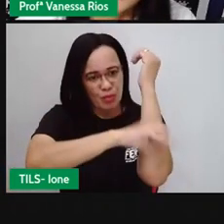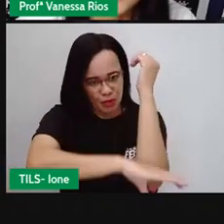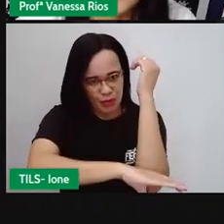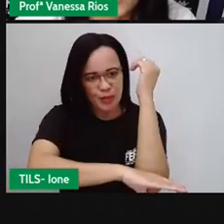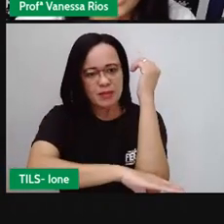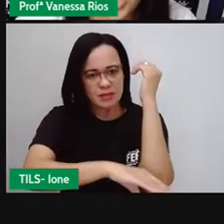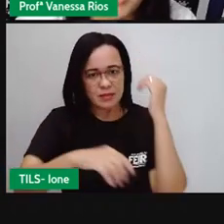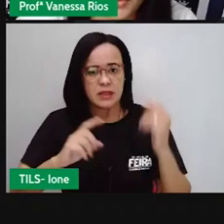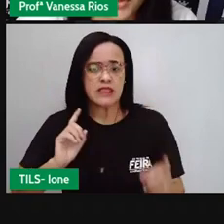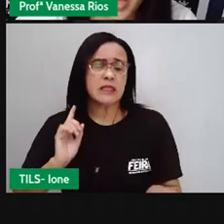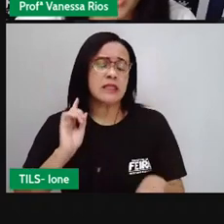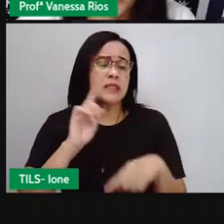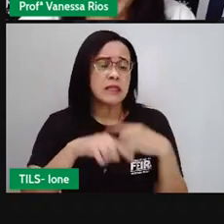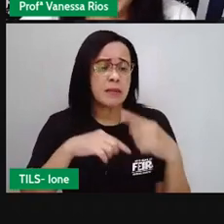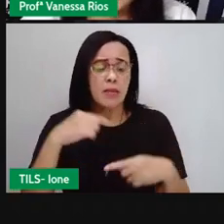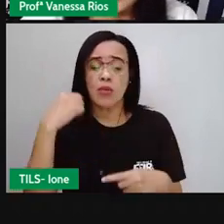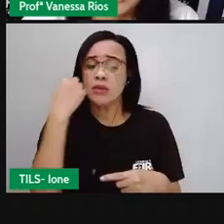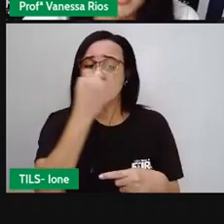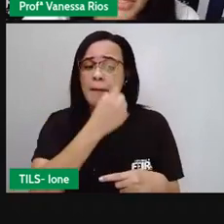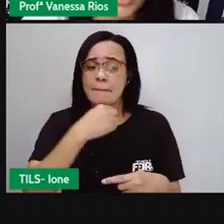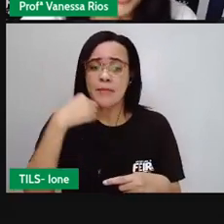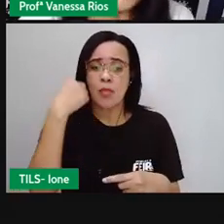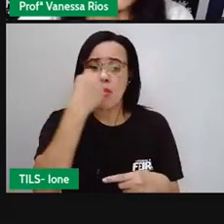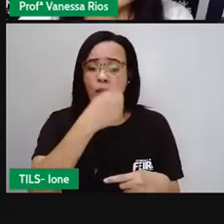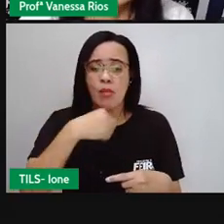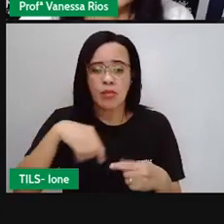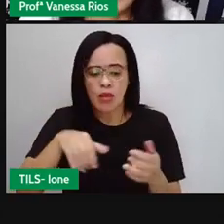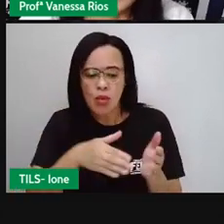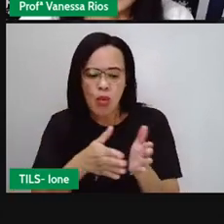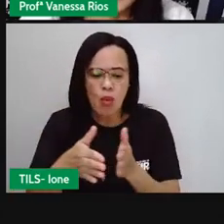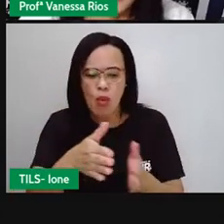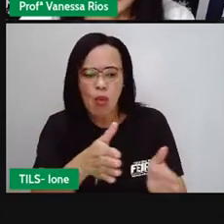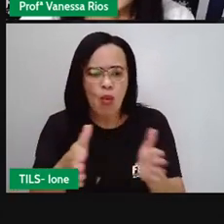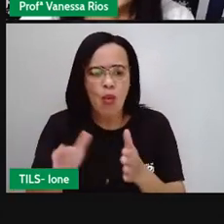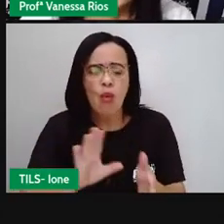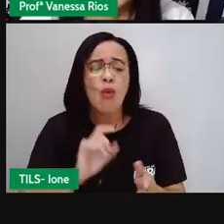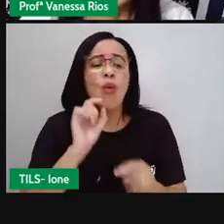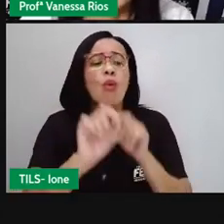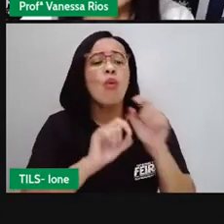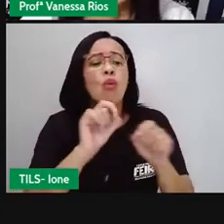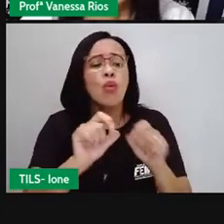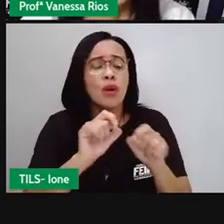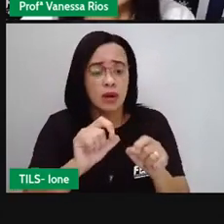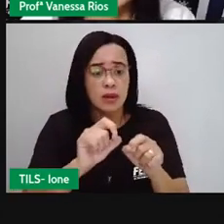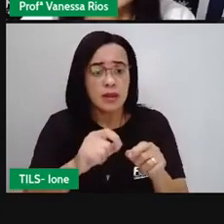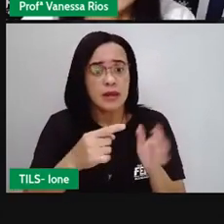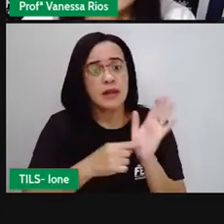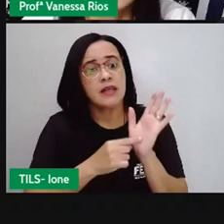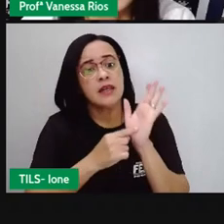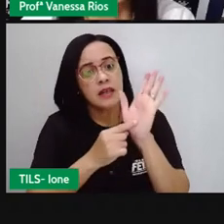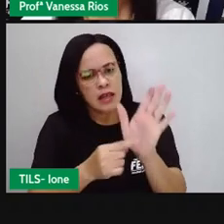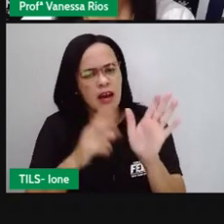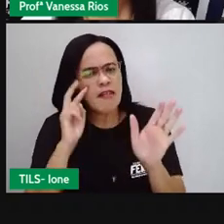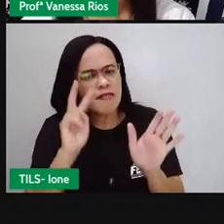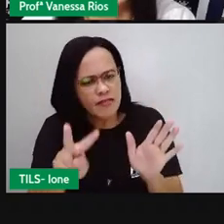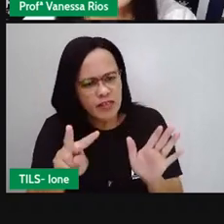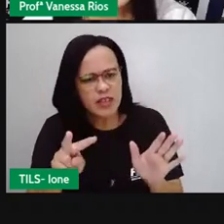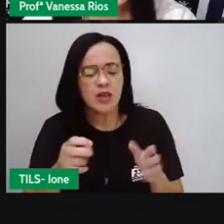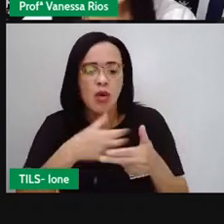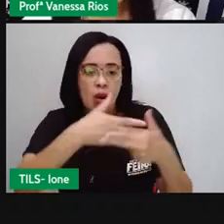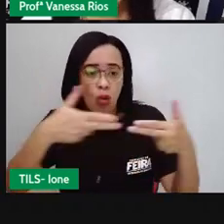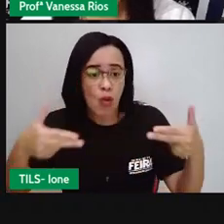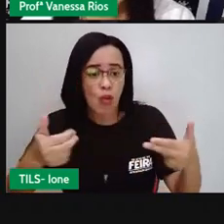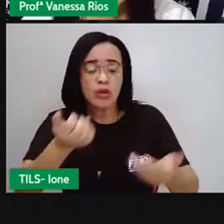Então, depois da boca, como é esse o caminho? O que é que acontece? A gente viu que o alimento aí sendo triturado, sendo